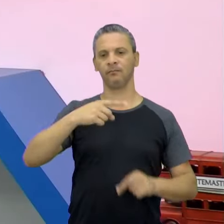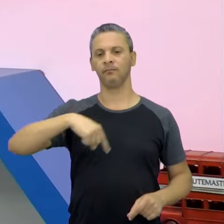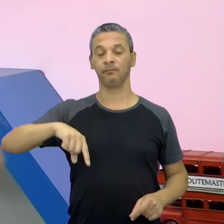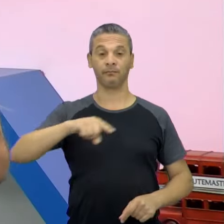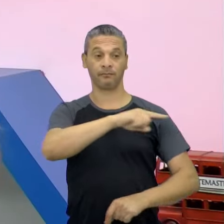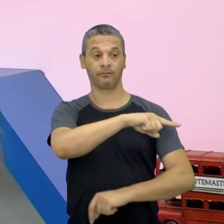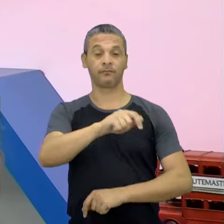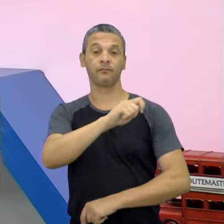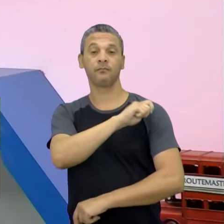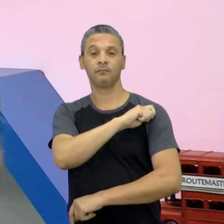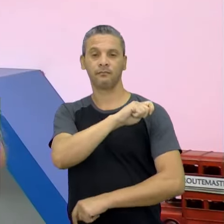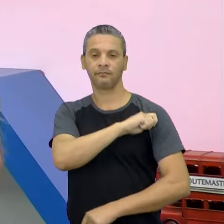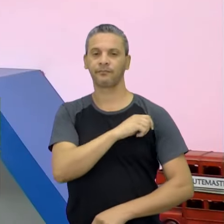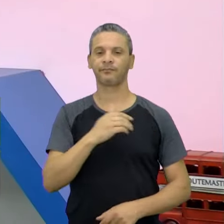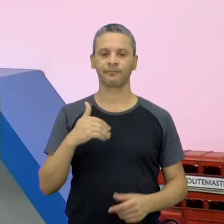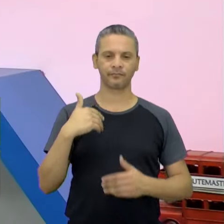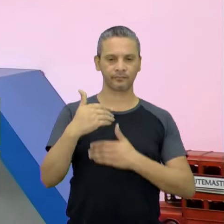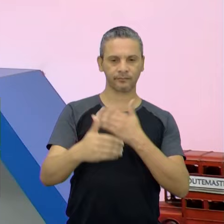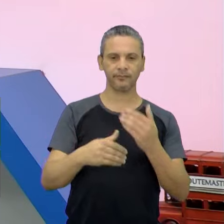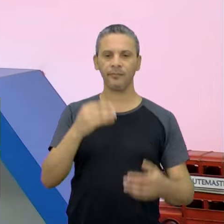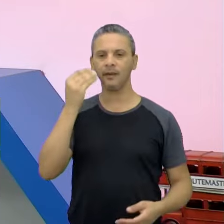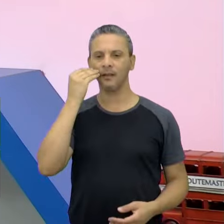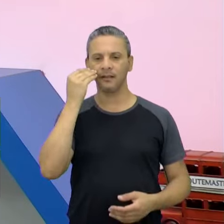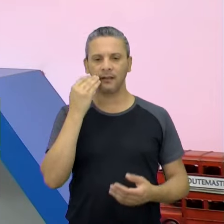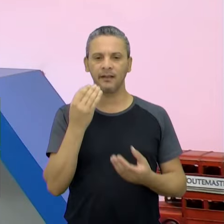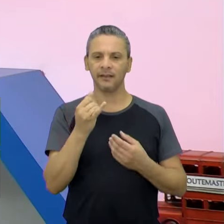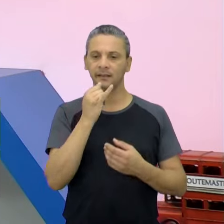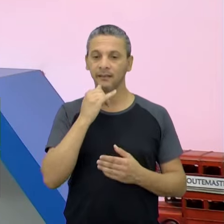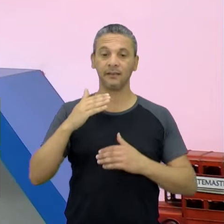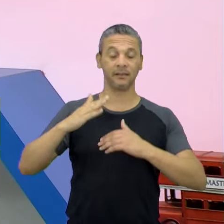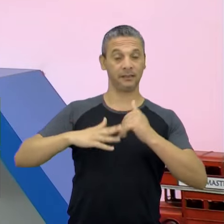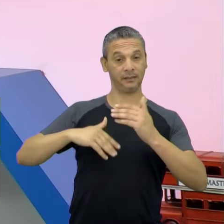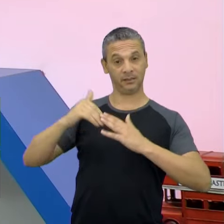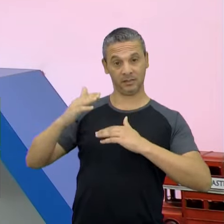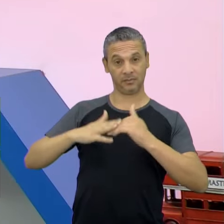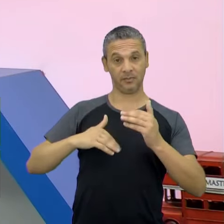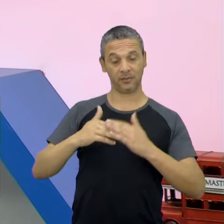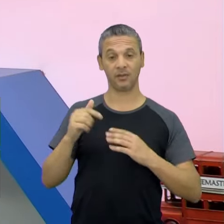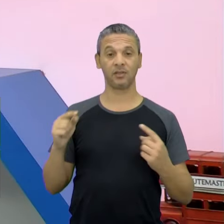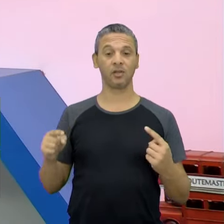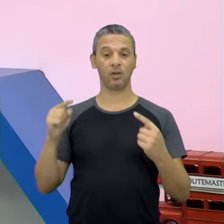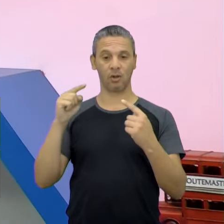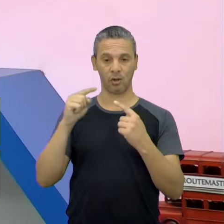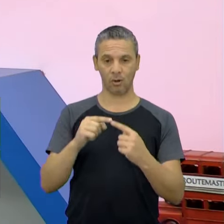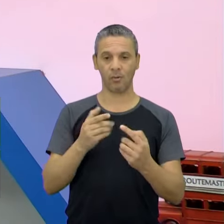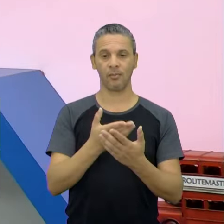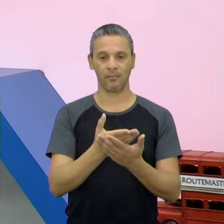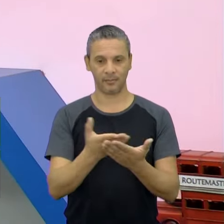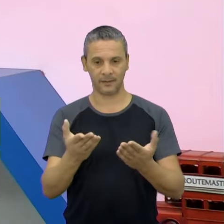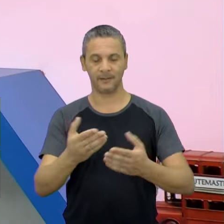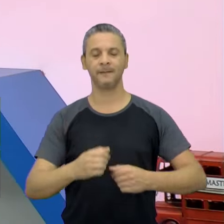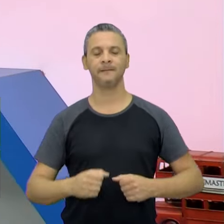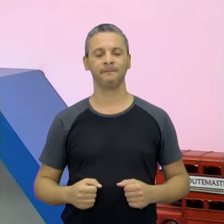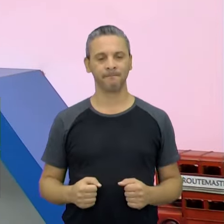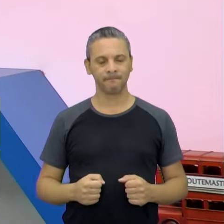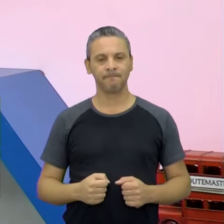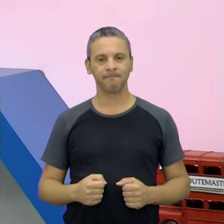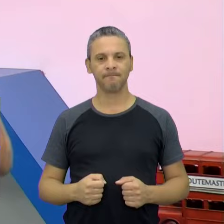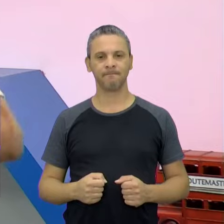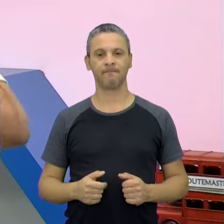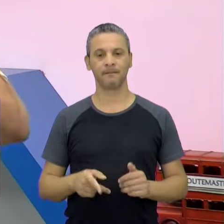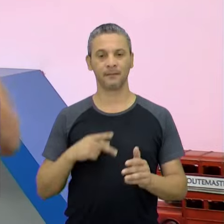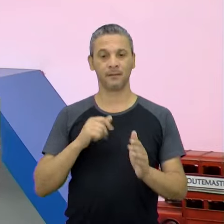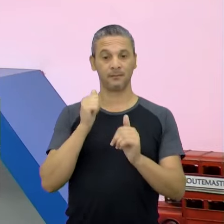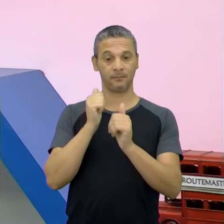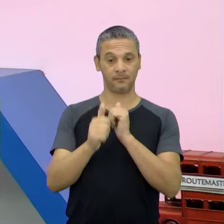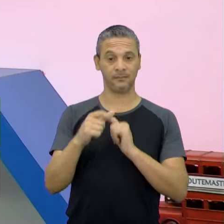os nossos estudantes experimentarão também profissões que têm a ver aí no jornalismo escortino e esportivo.